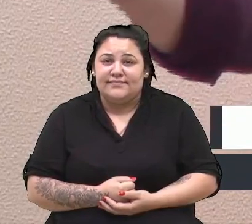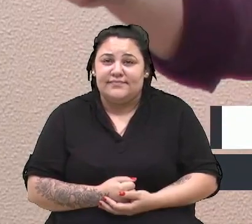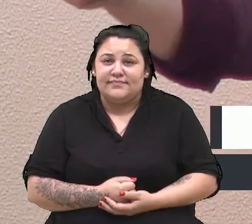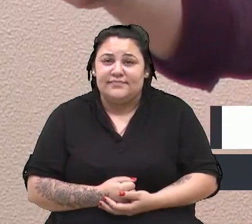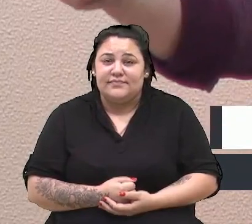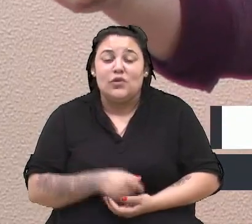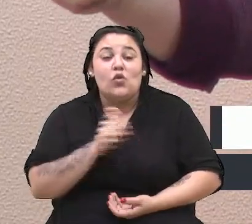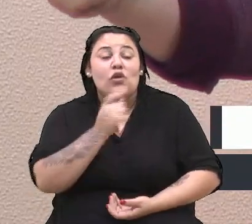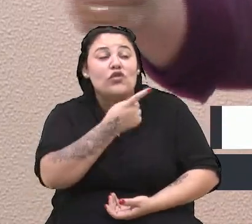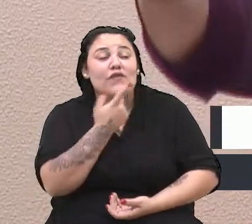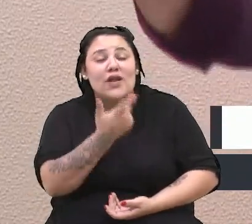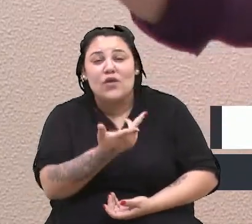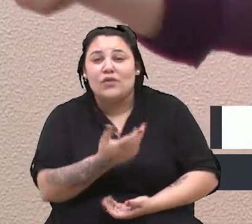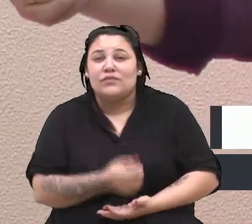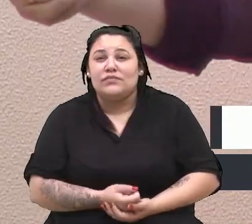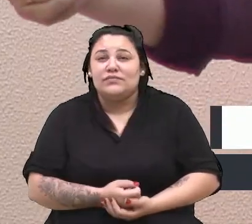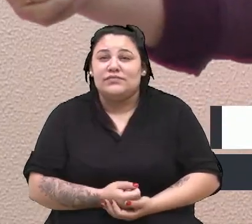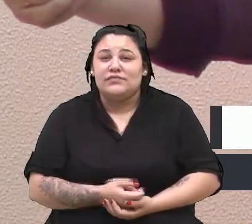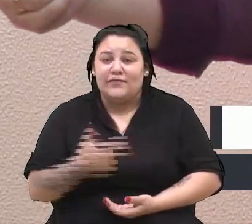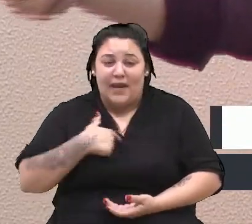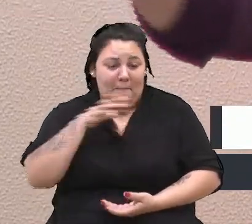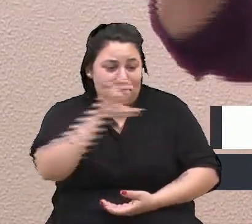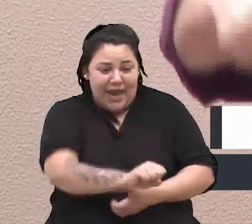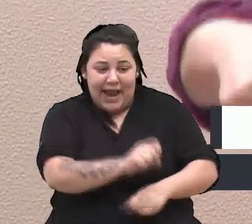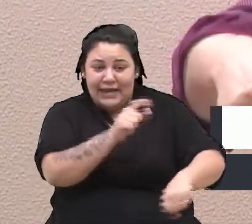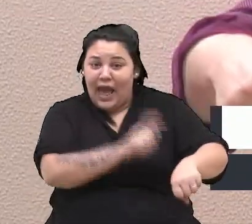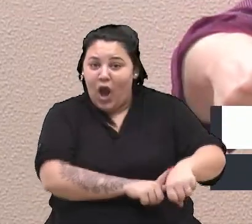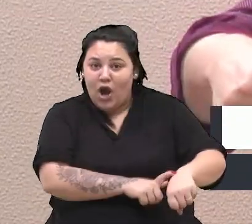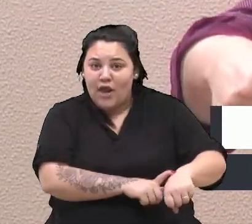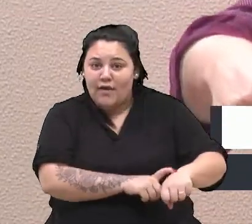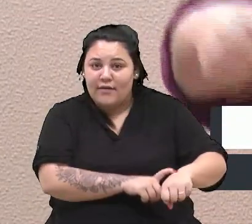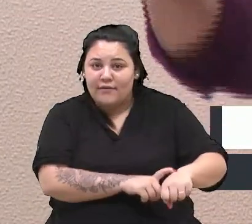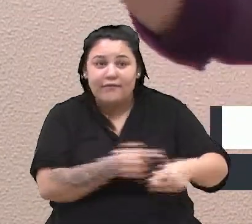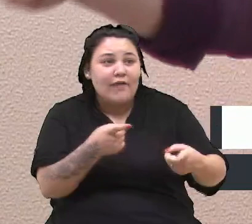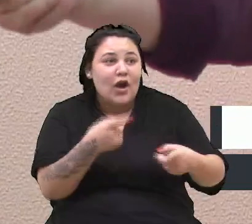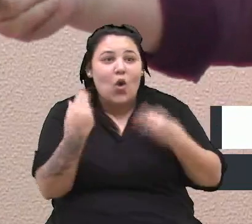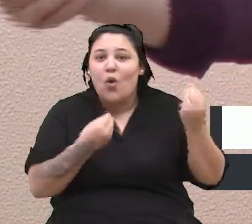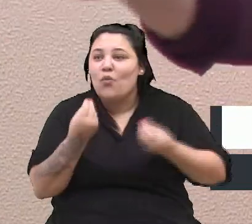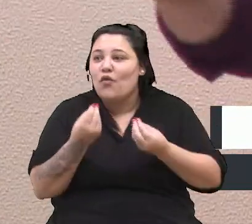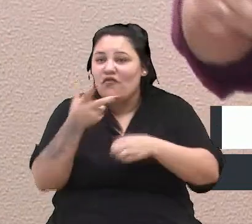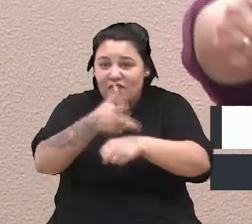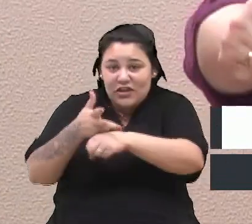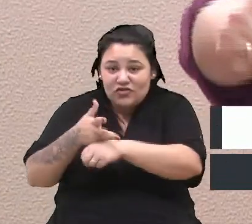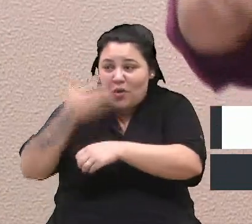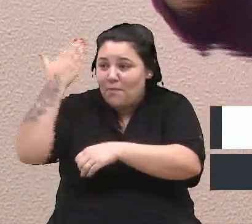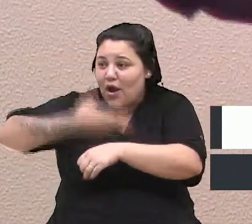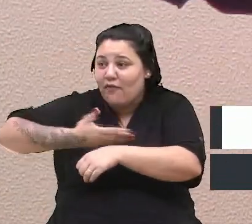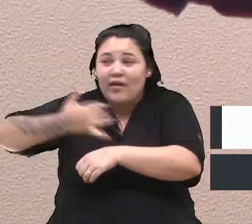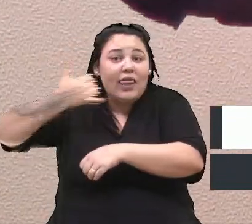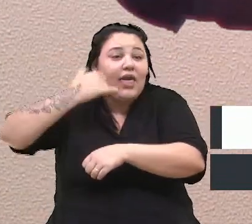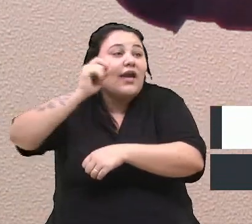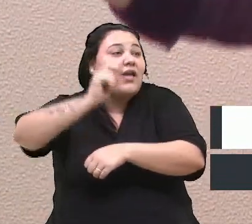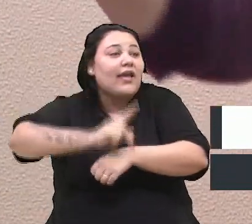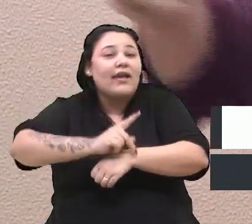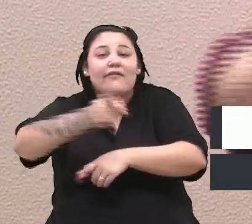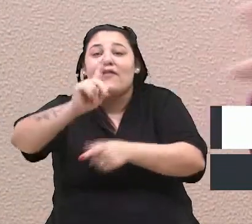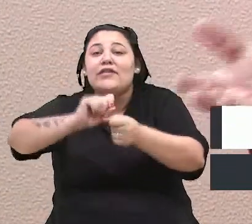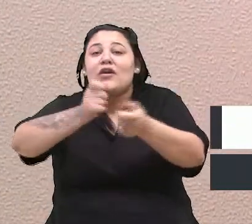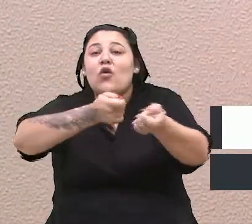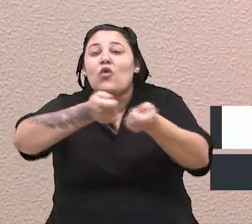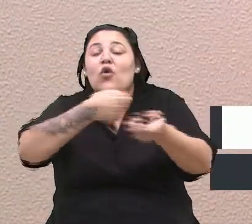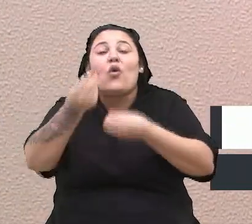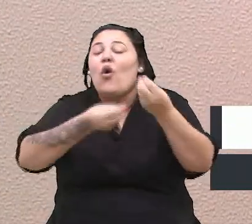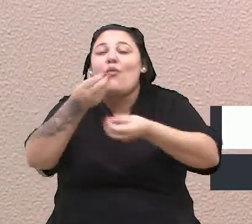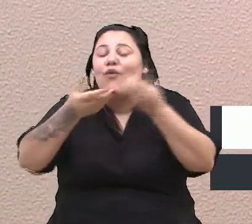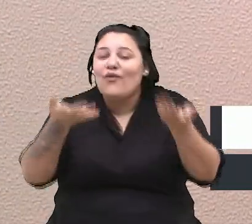o senhor falou, vai pegar flagrante? Vai ser de que forma? Quem vai fiscalizar? Vamos ligar para quem? Quem que vai fazer isso? Então, a